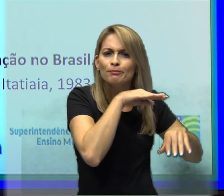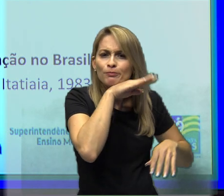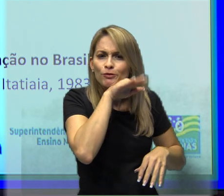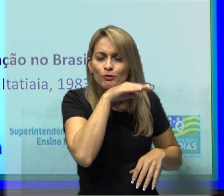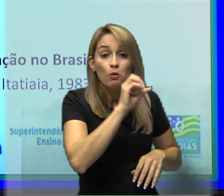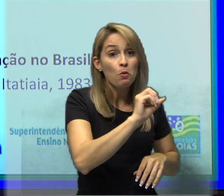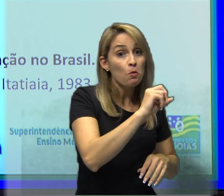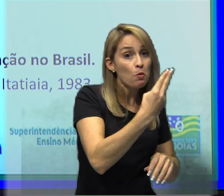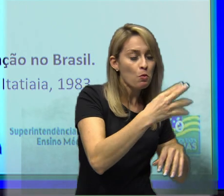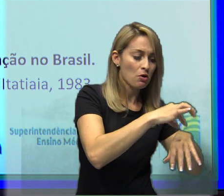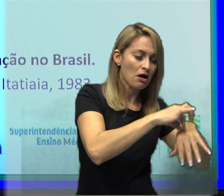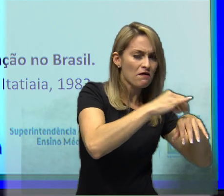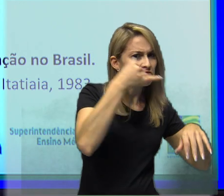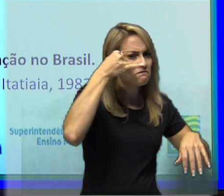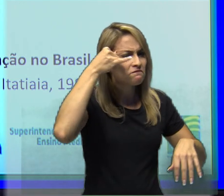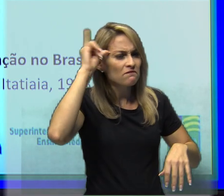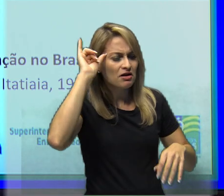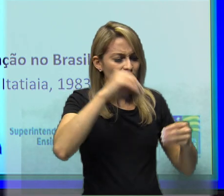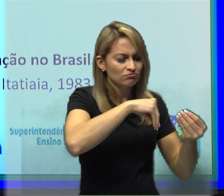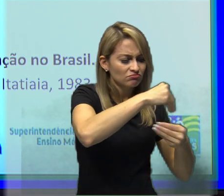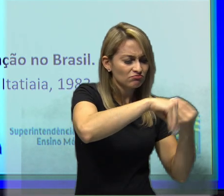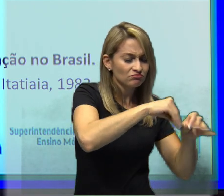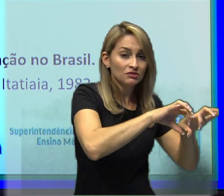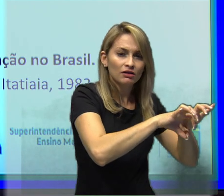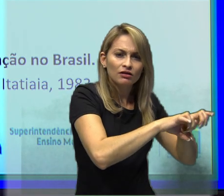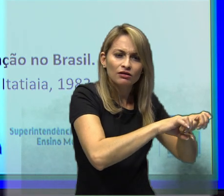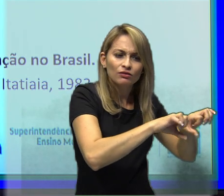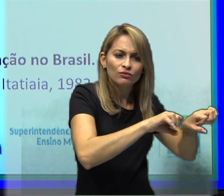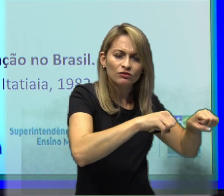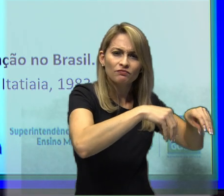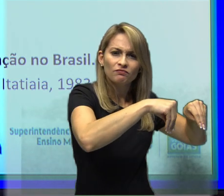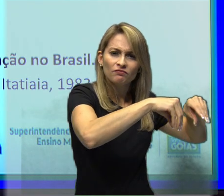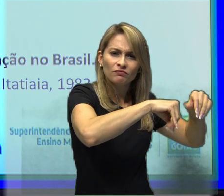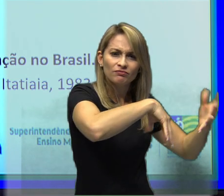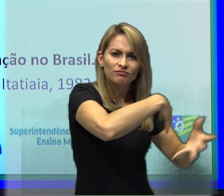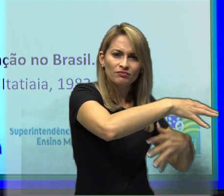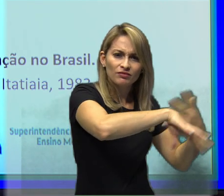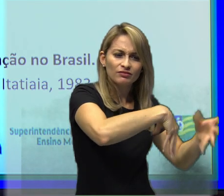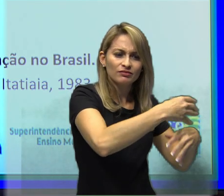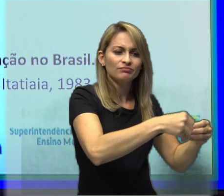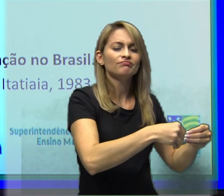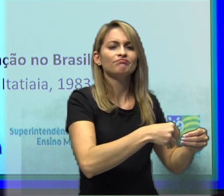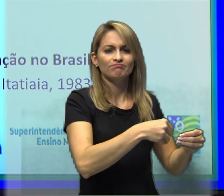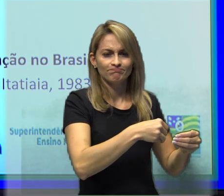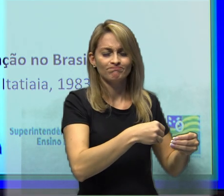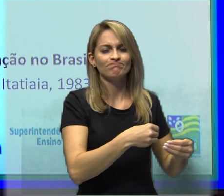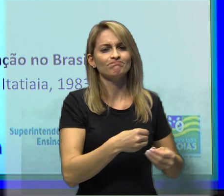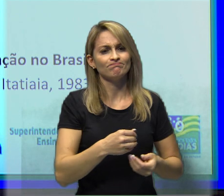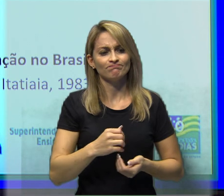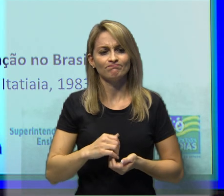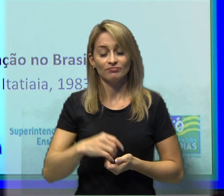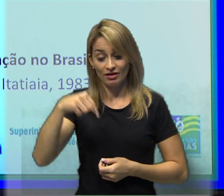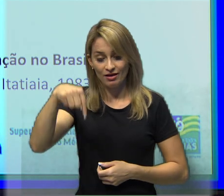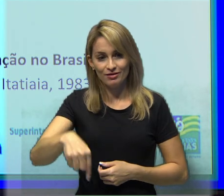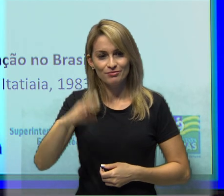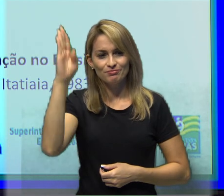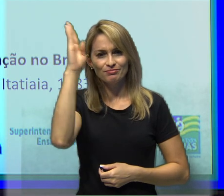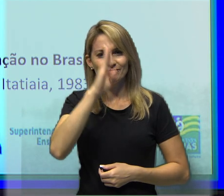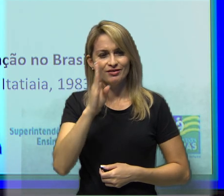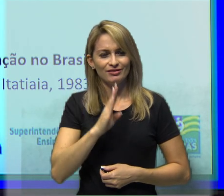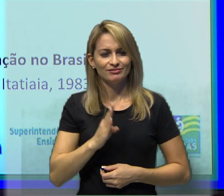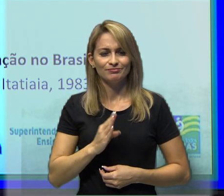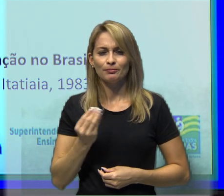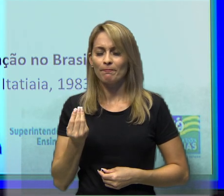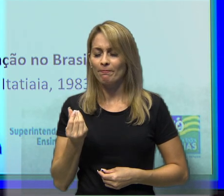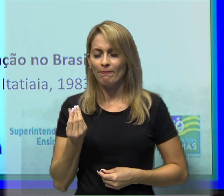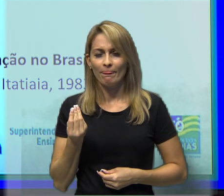farinheira. No Brasil, os negros faziam uma mistura de feijões pretos e de vários tipos de carne de